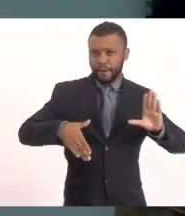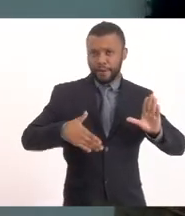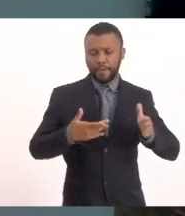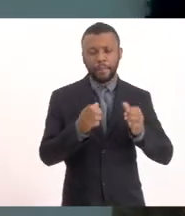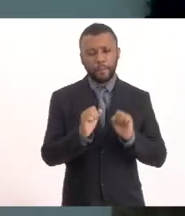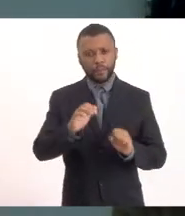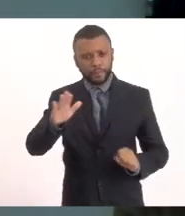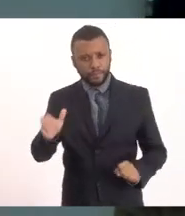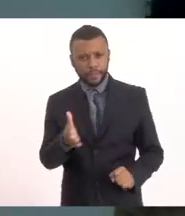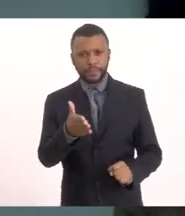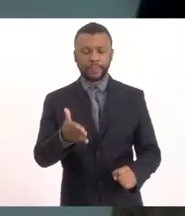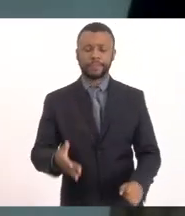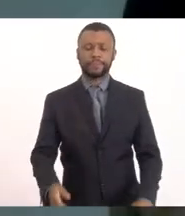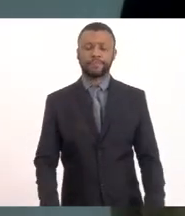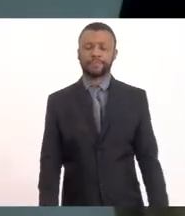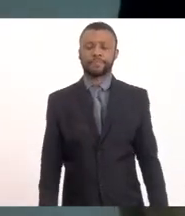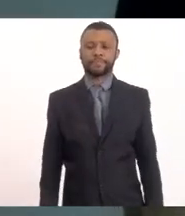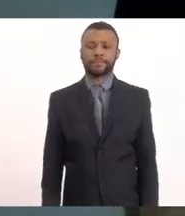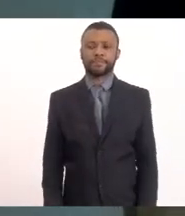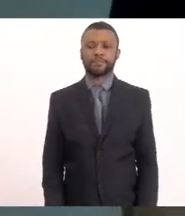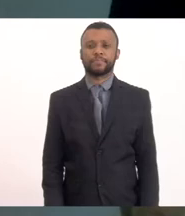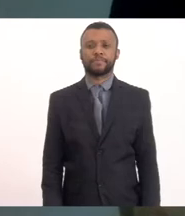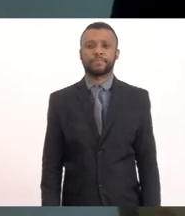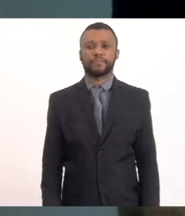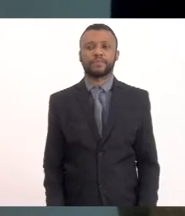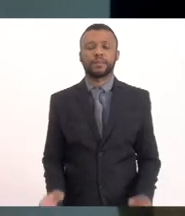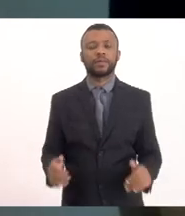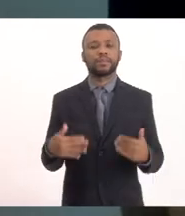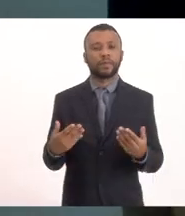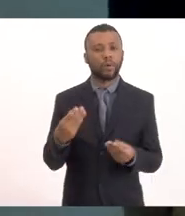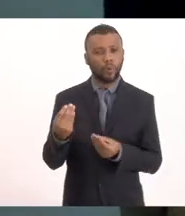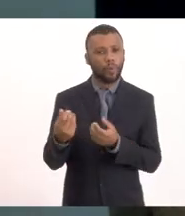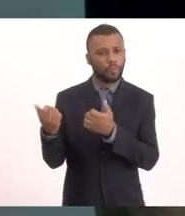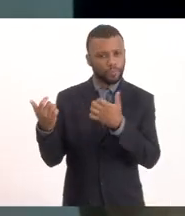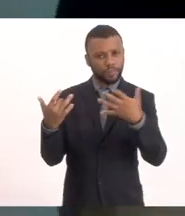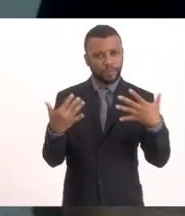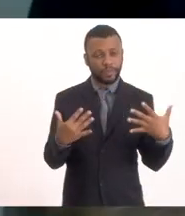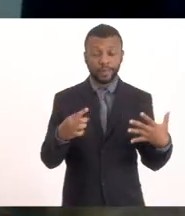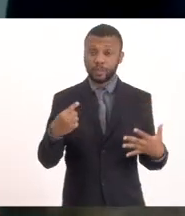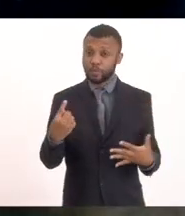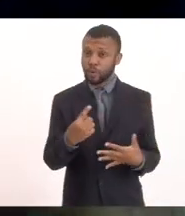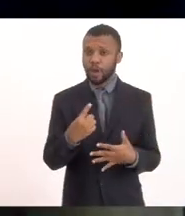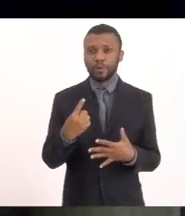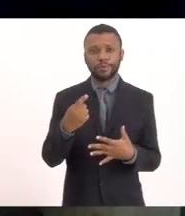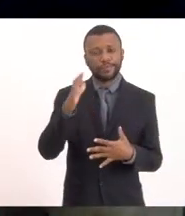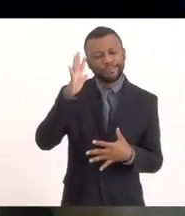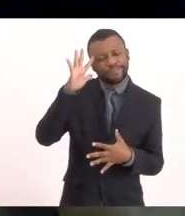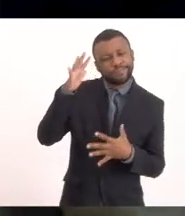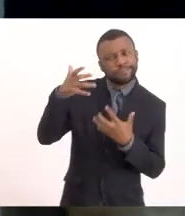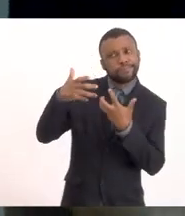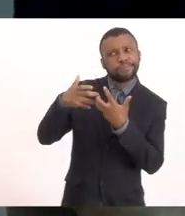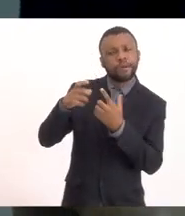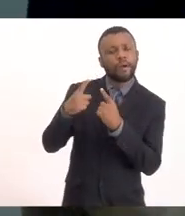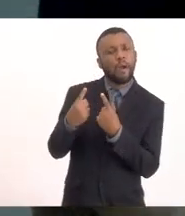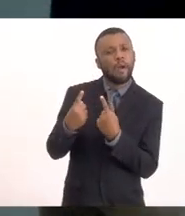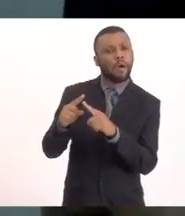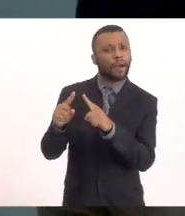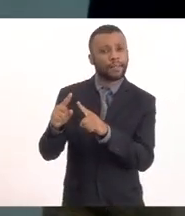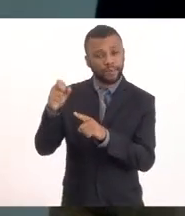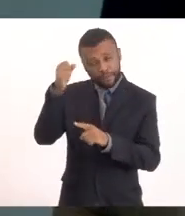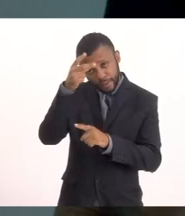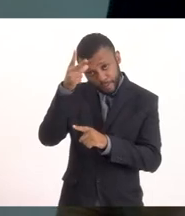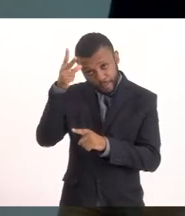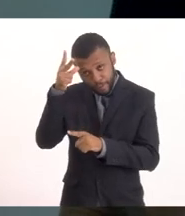Então Como eu falei Nós Por provocação Da prefeitura E do pessoal Do